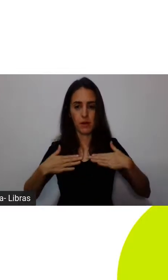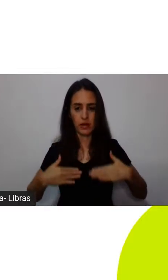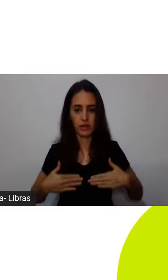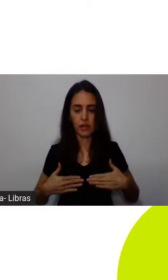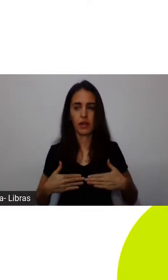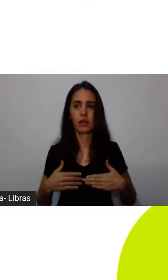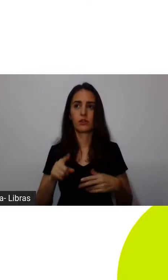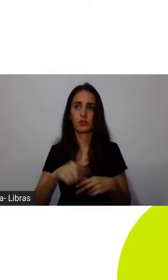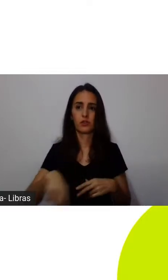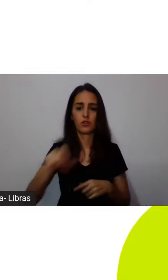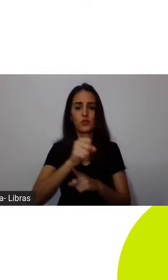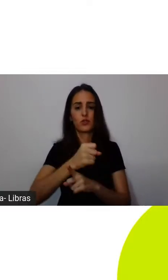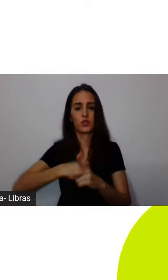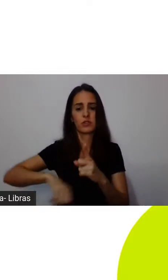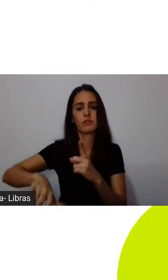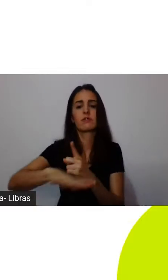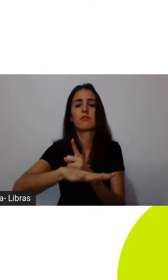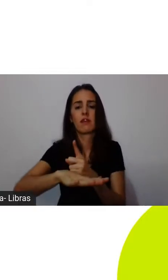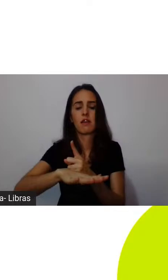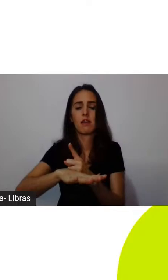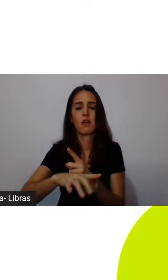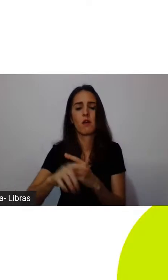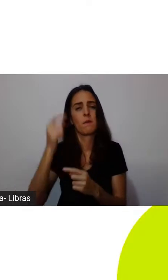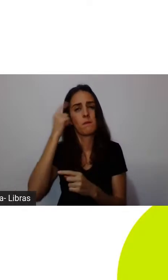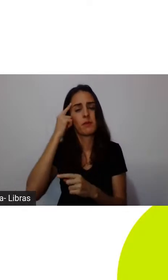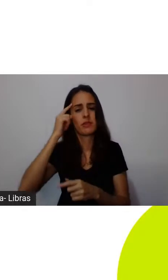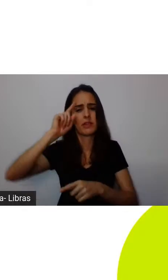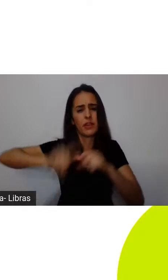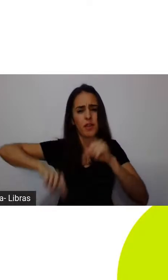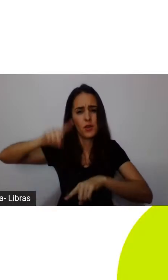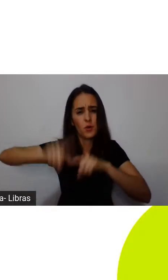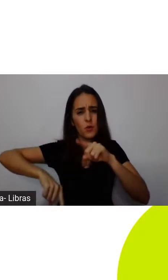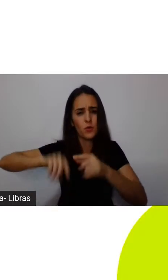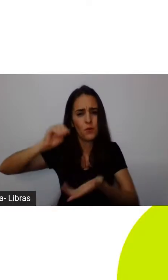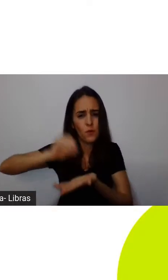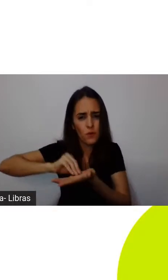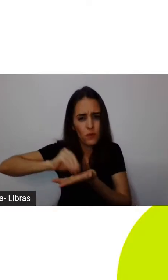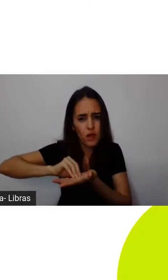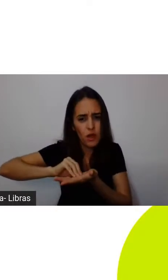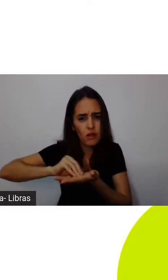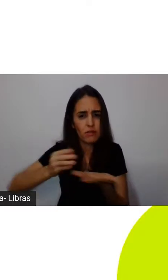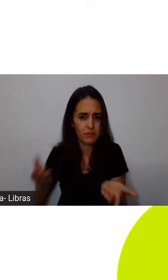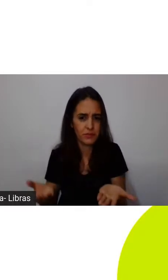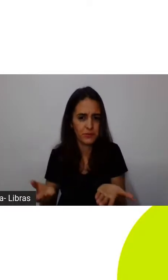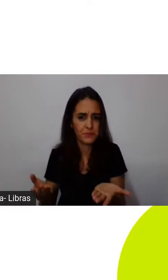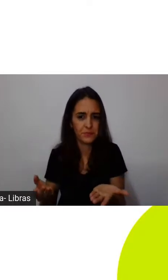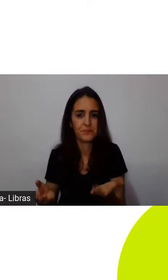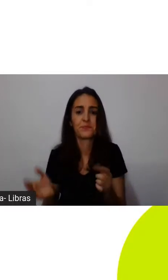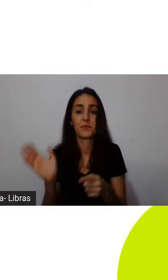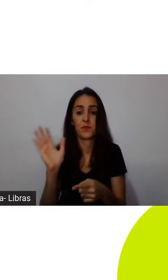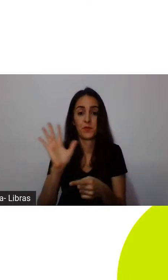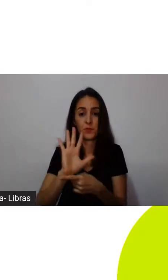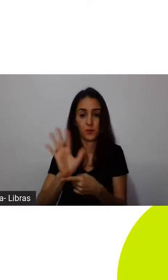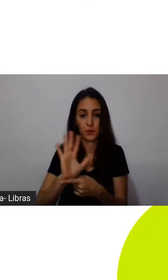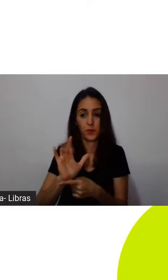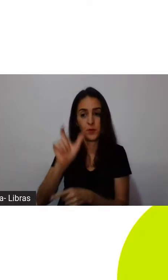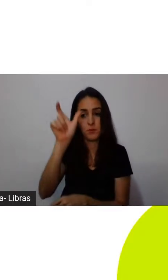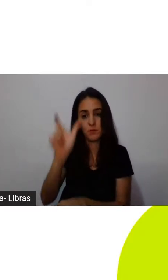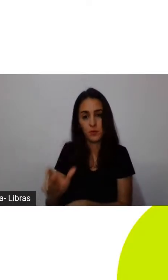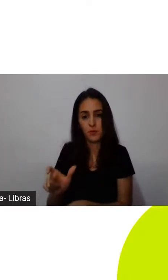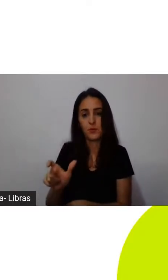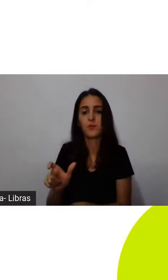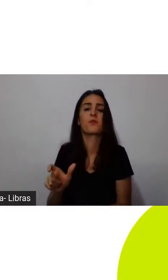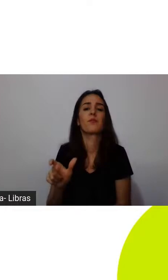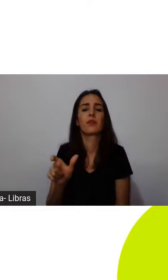recursos ou nossos recursos que são limitados. No filme, nosso protagonista ele vai,